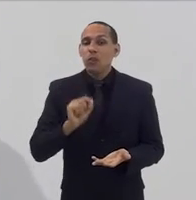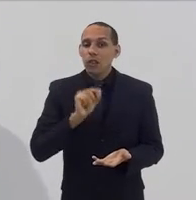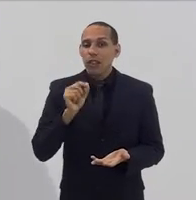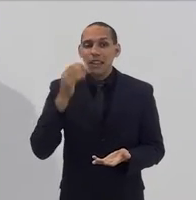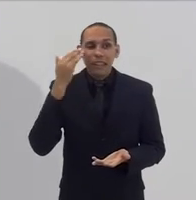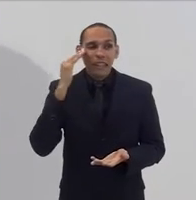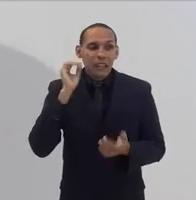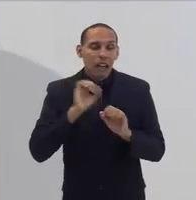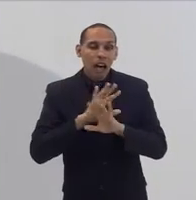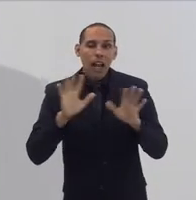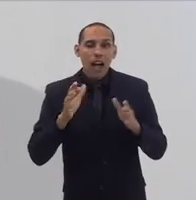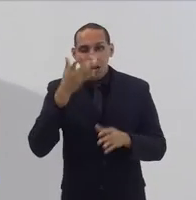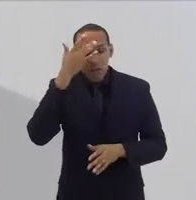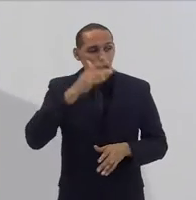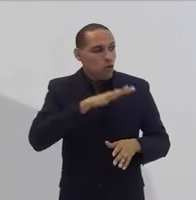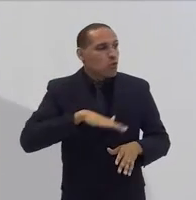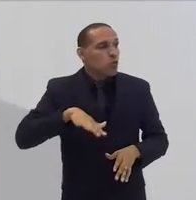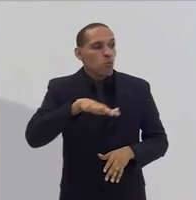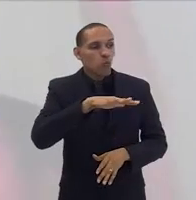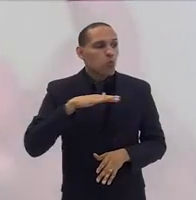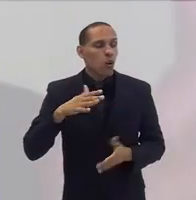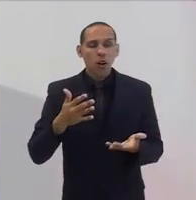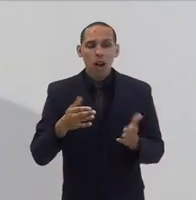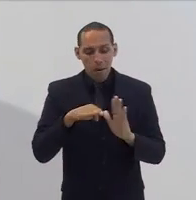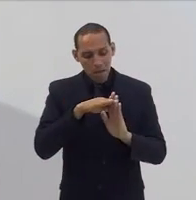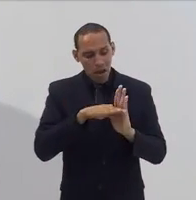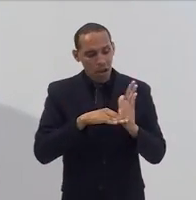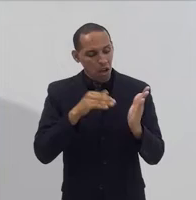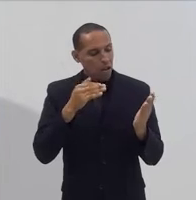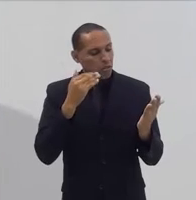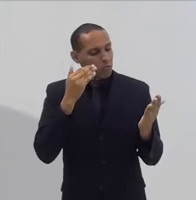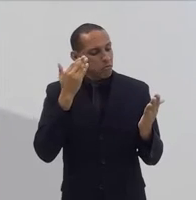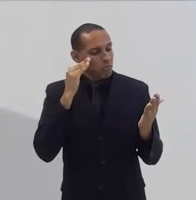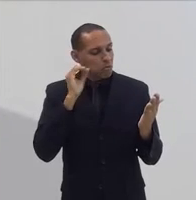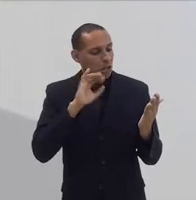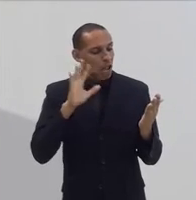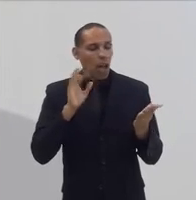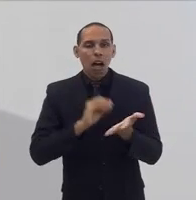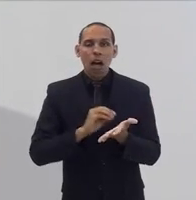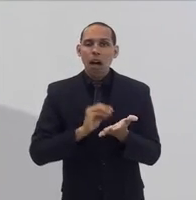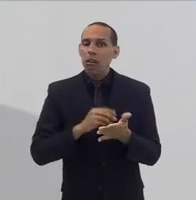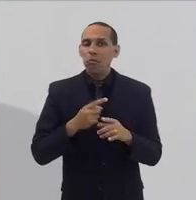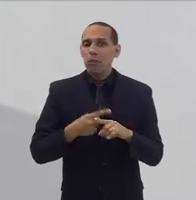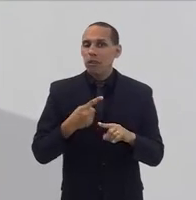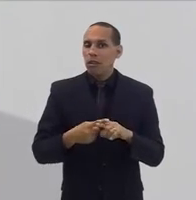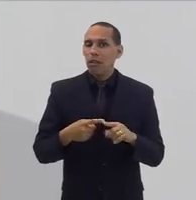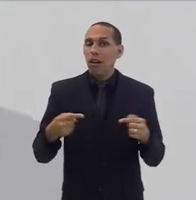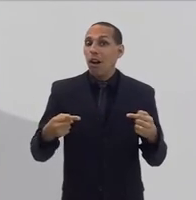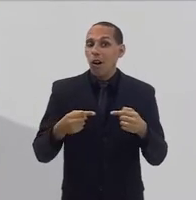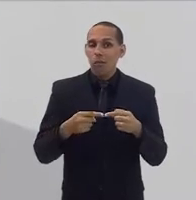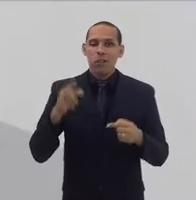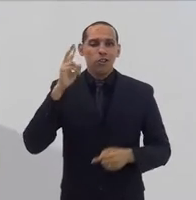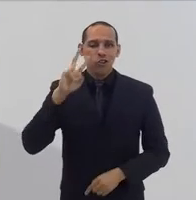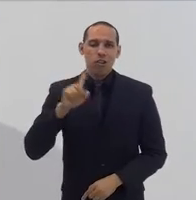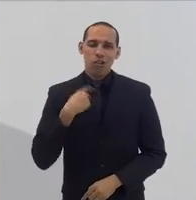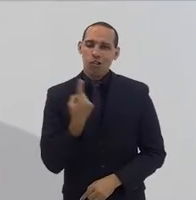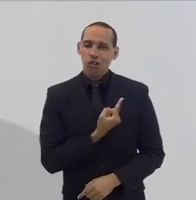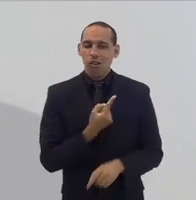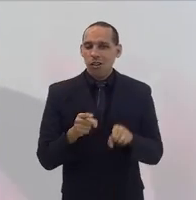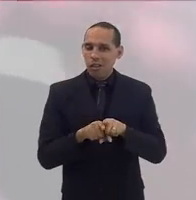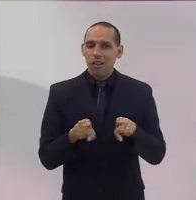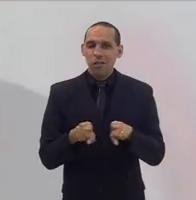têm resistência a essa pauta. Isso tem a ver, também é importante dizer, com a nossa história,